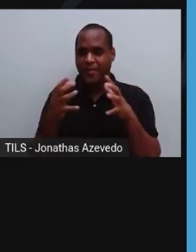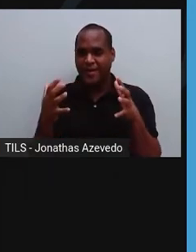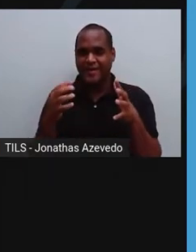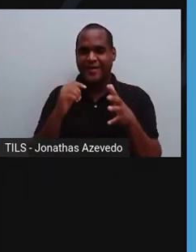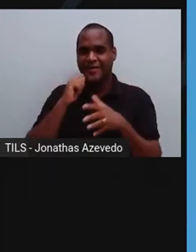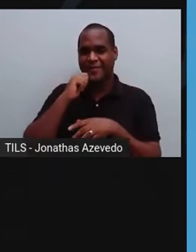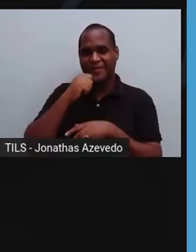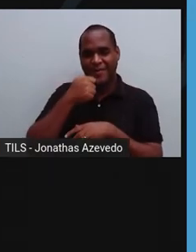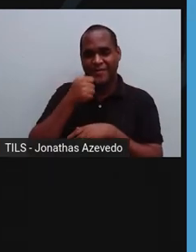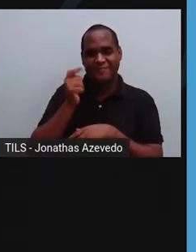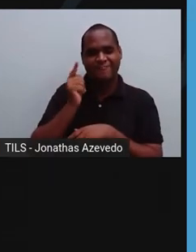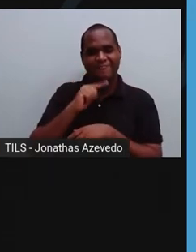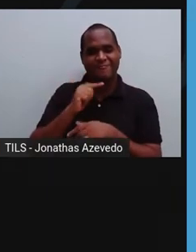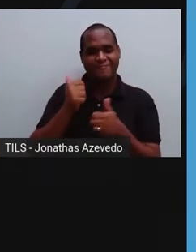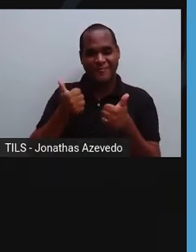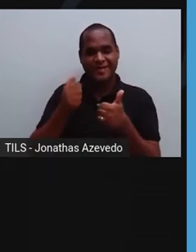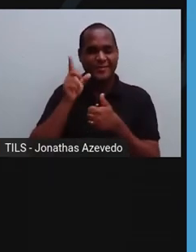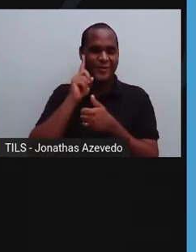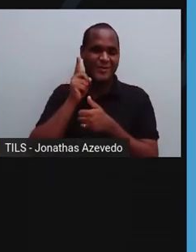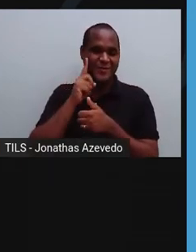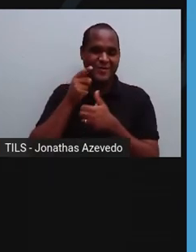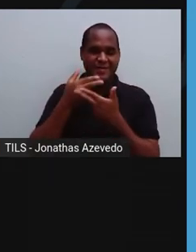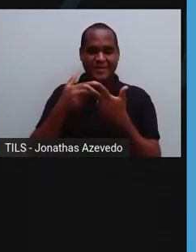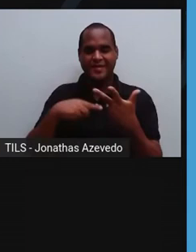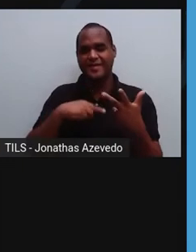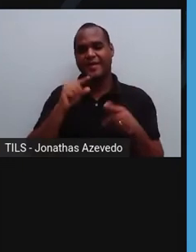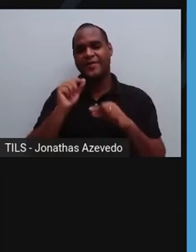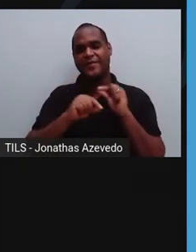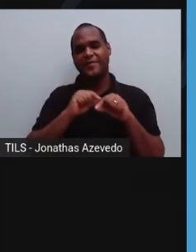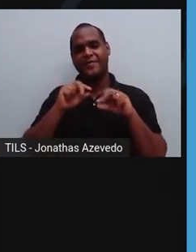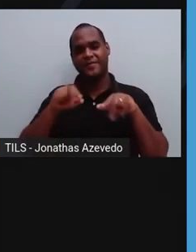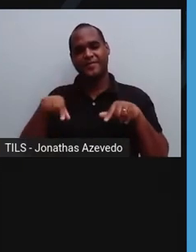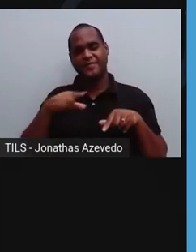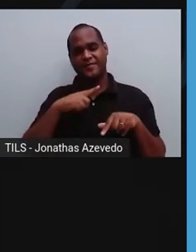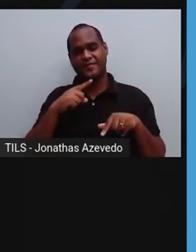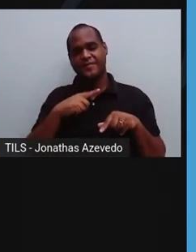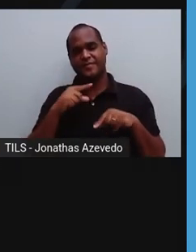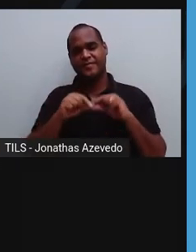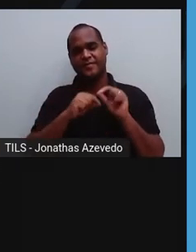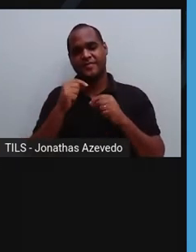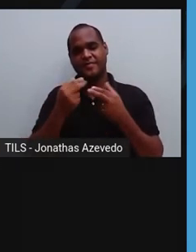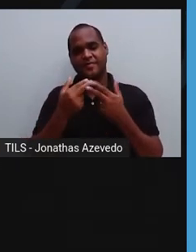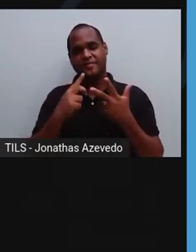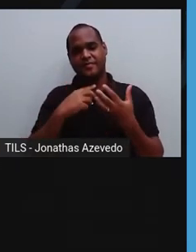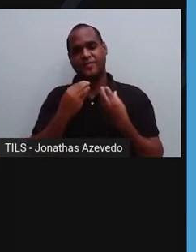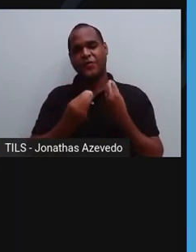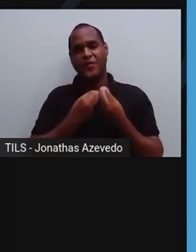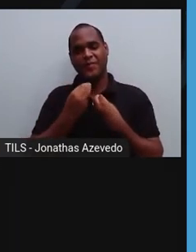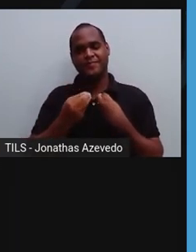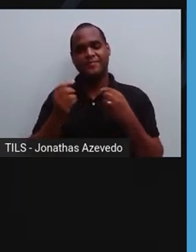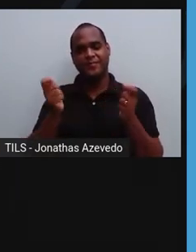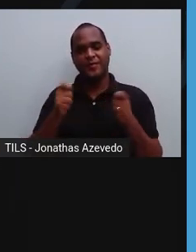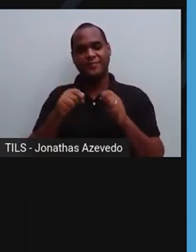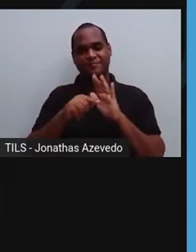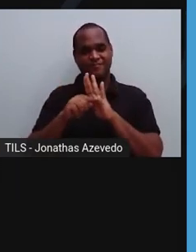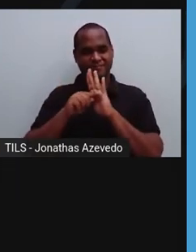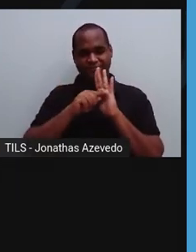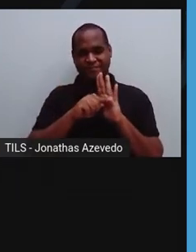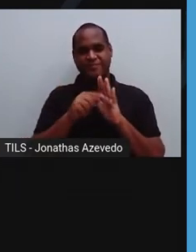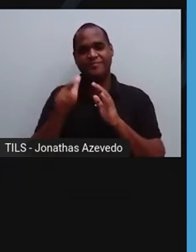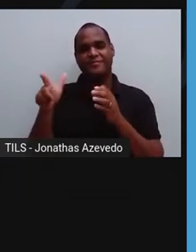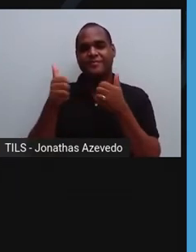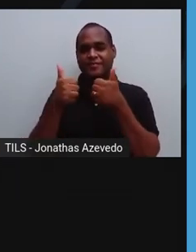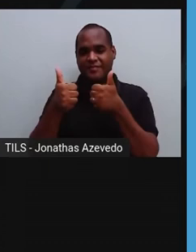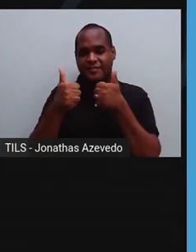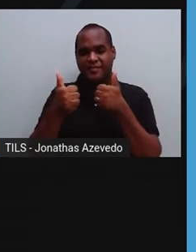pãozinho nosso de cada dia. É mais um exemplo de um micro-organismo sendo usado para nos fazer um bem. Bom, pessoal,